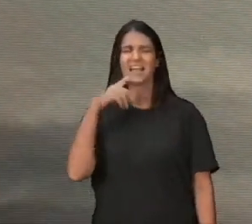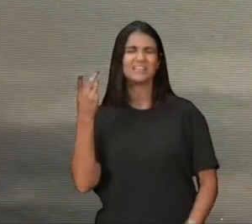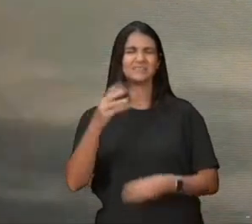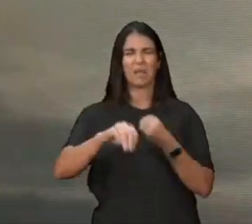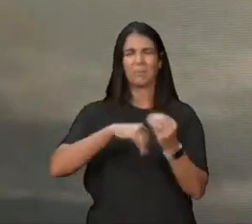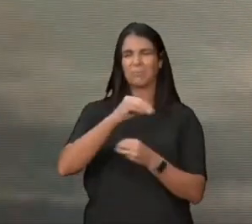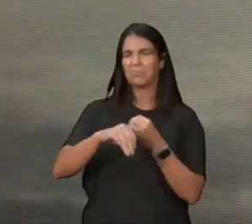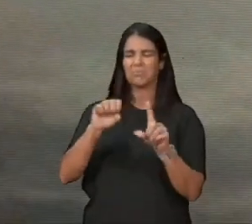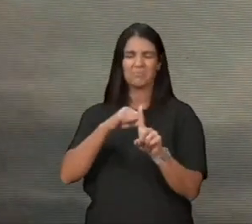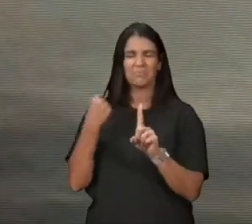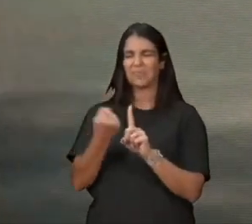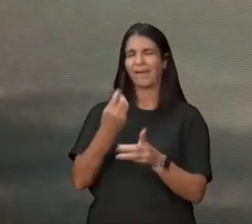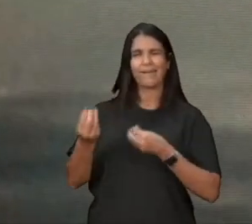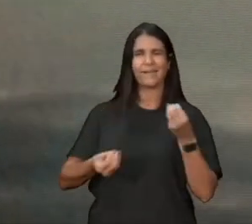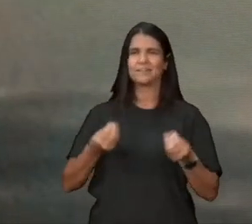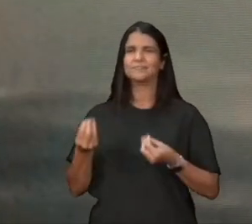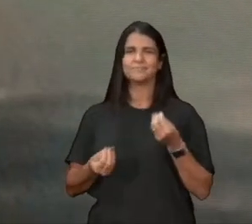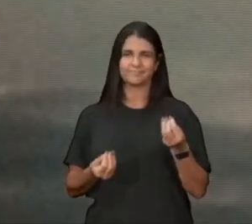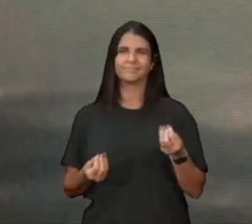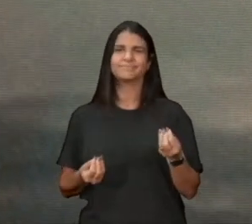sobre ele, mas rapaz, volta e meia, eles vêm aí,